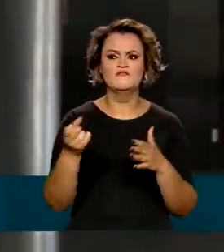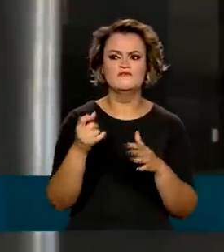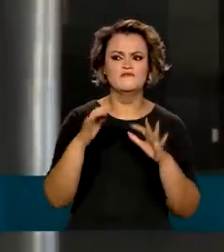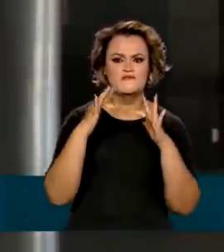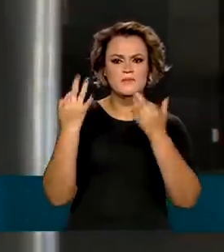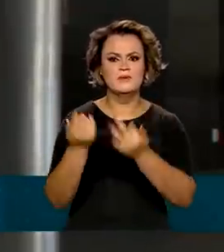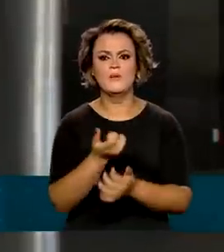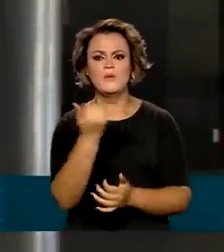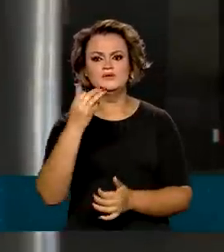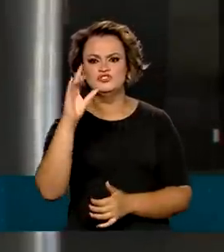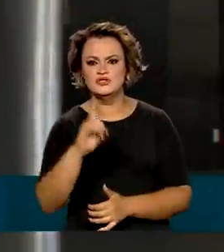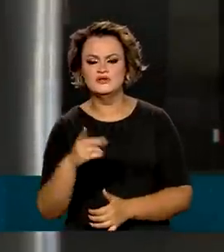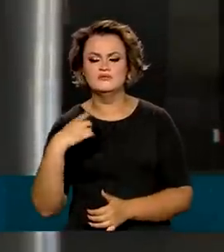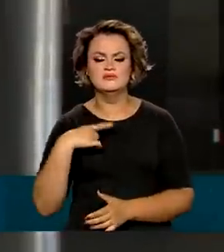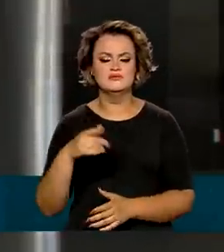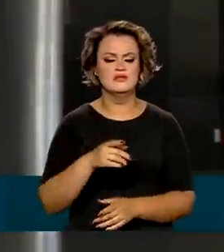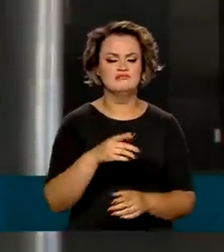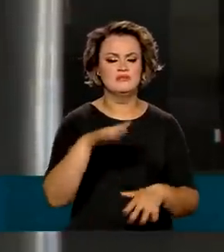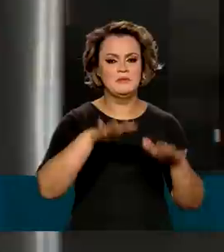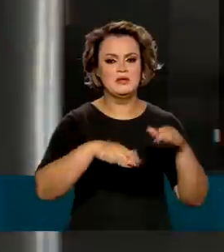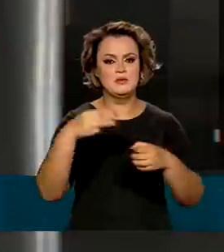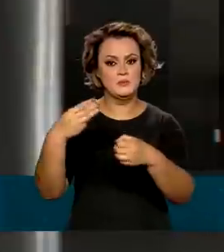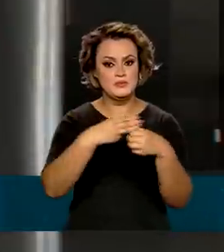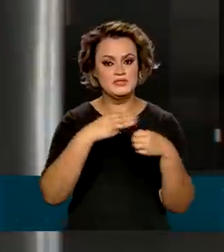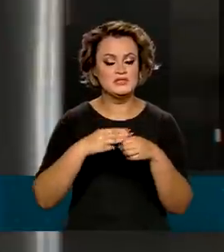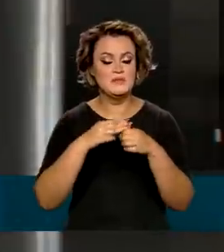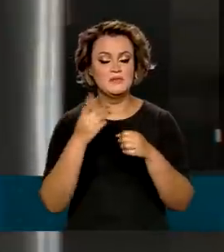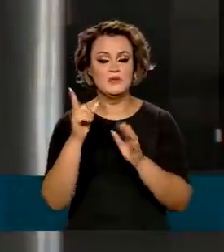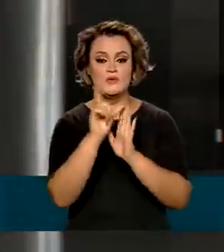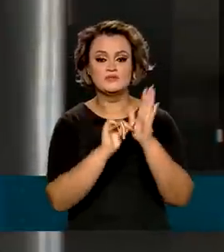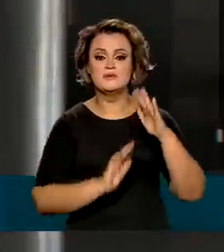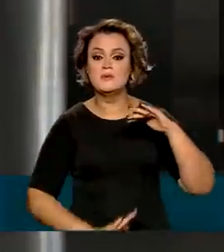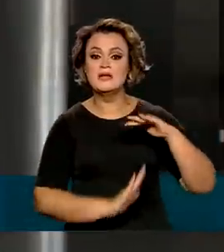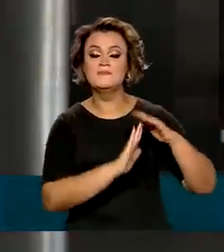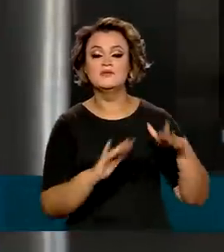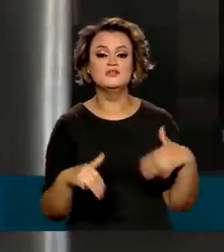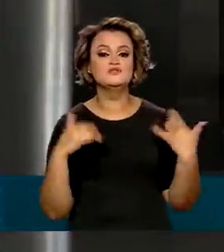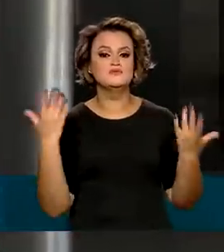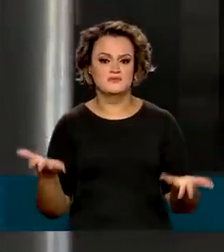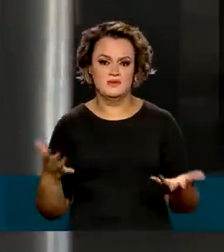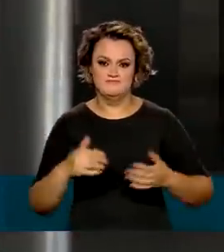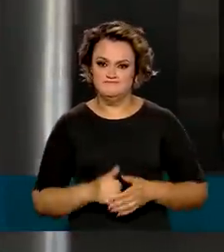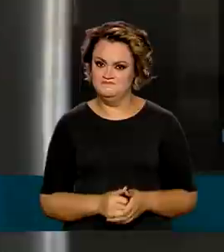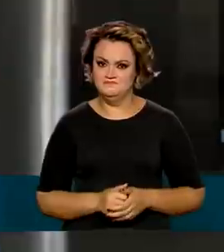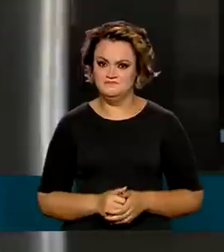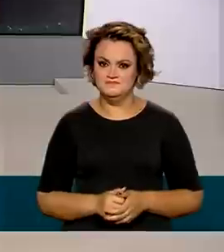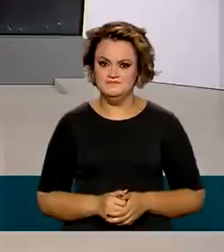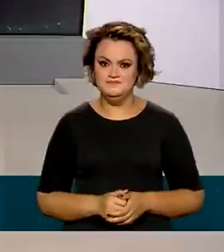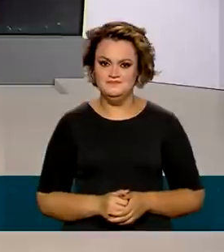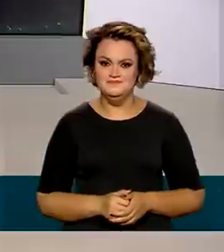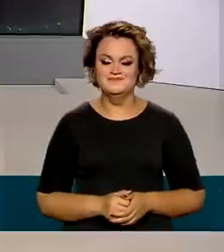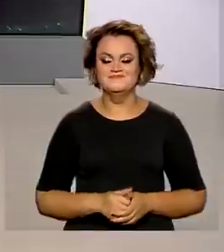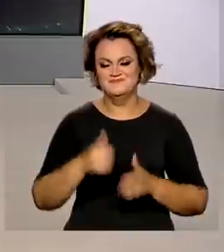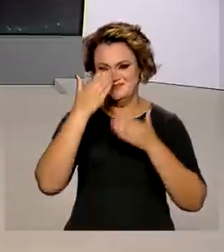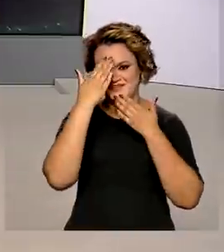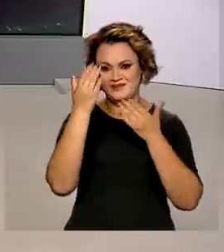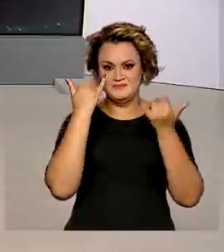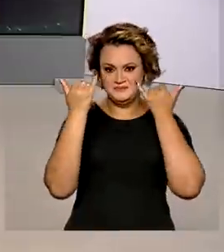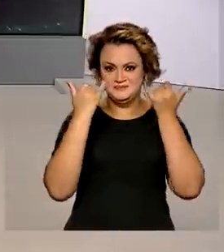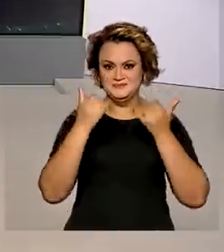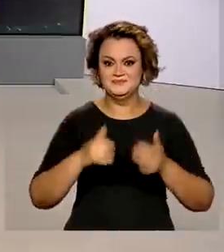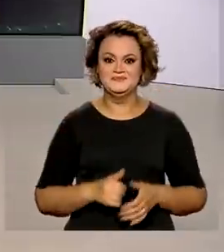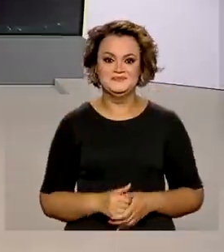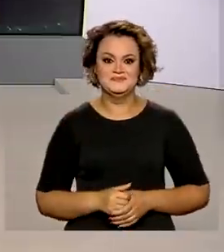atendidas em cada município e ainda o limite orçamentário anual do Auxílio Brasil. Renata. Tá certo, Glauco. Muito